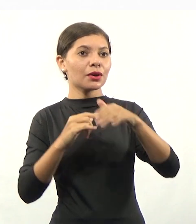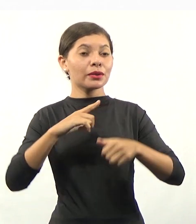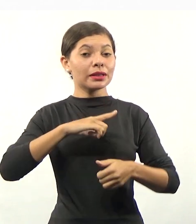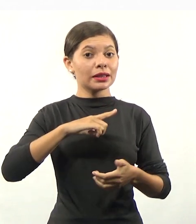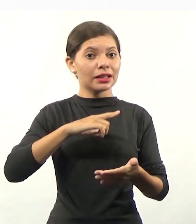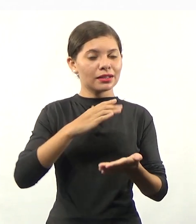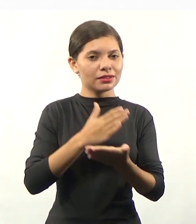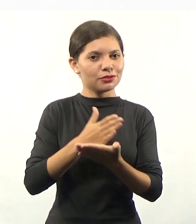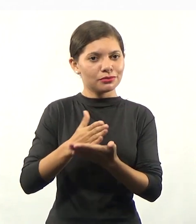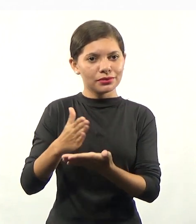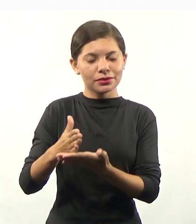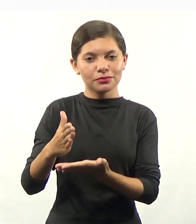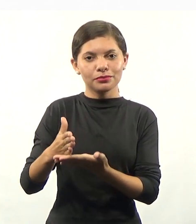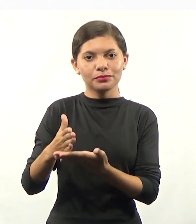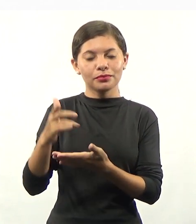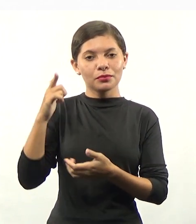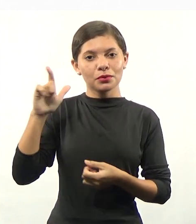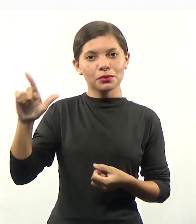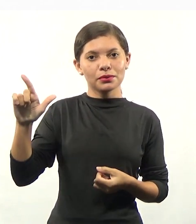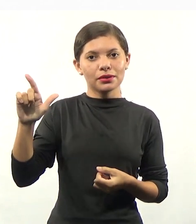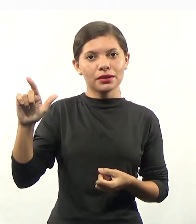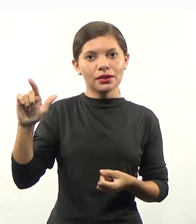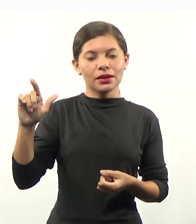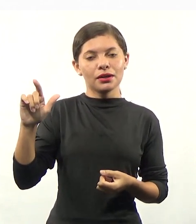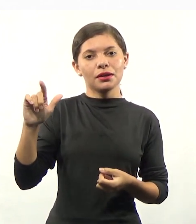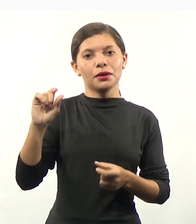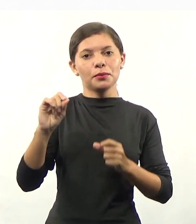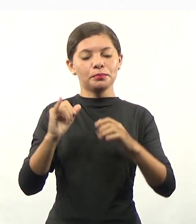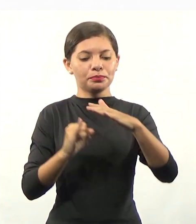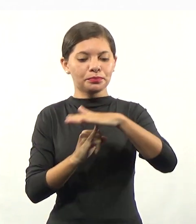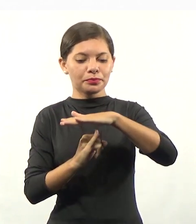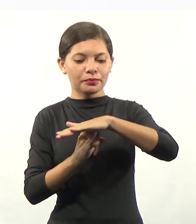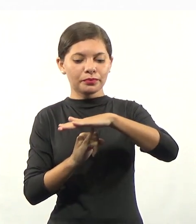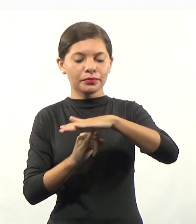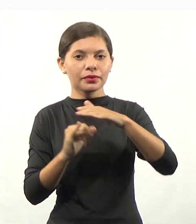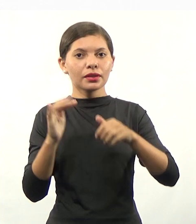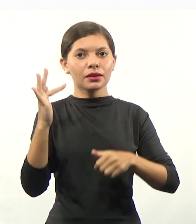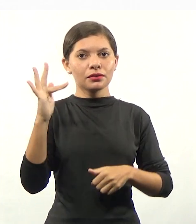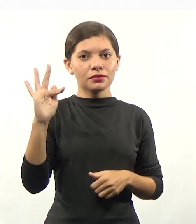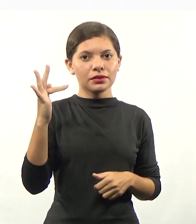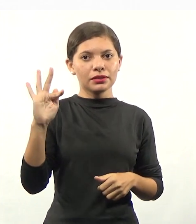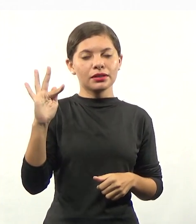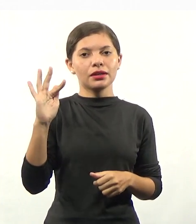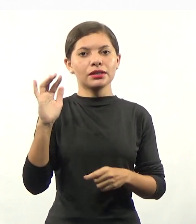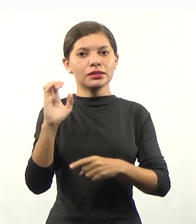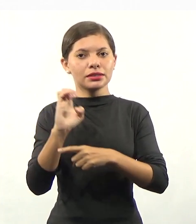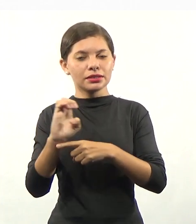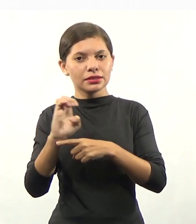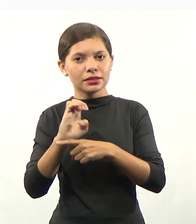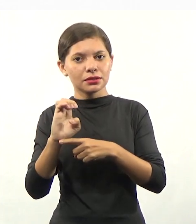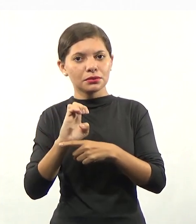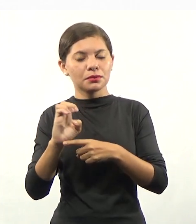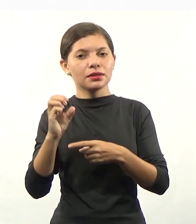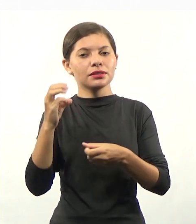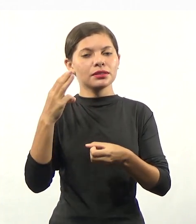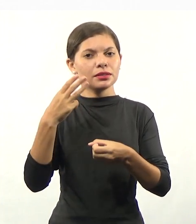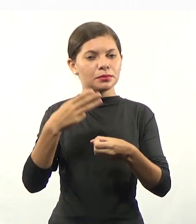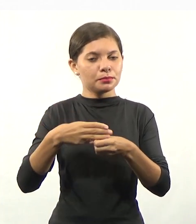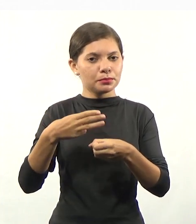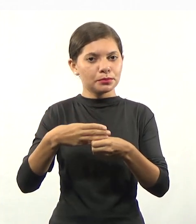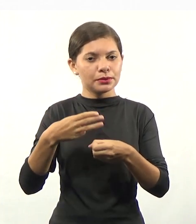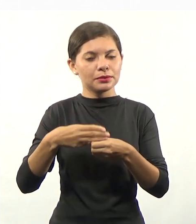outra divisão, que é a divisão em instituições federais, instituições estaduais e